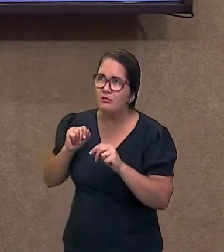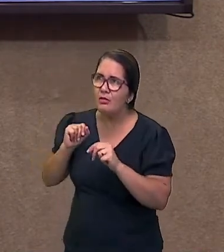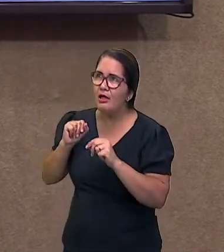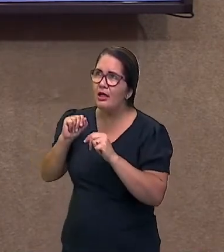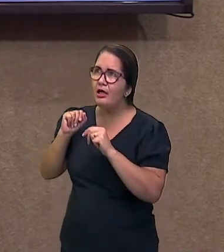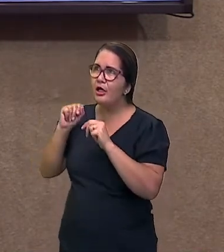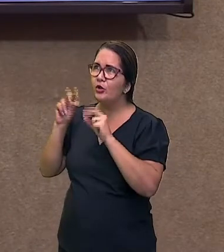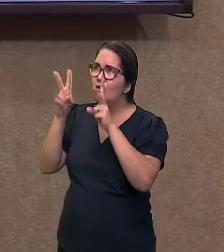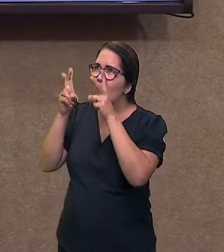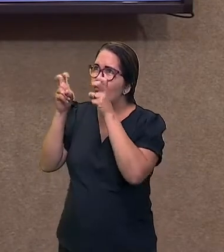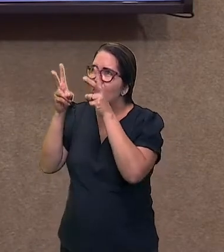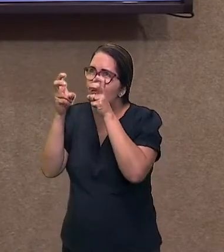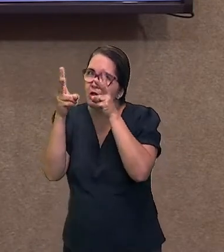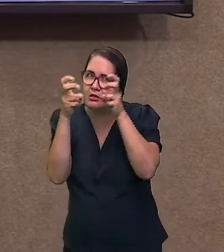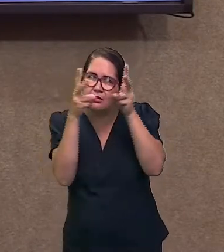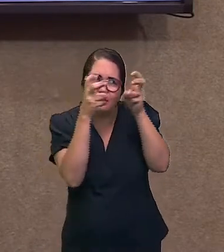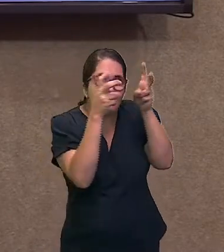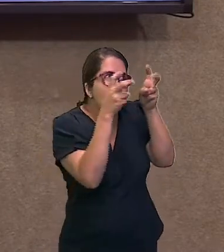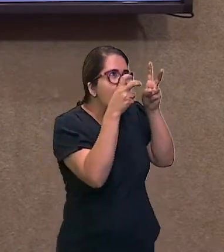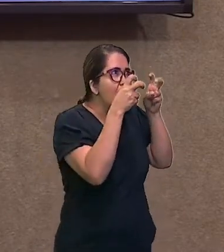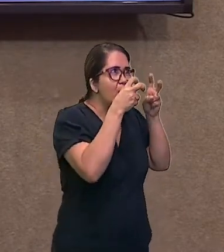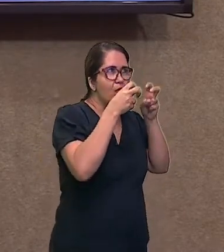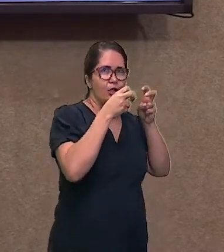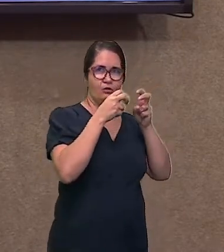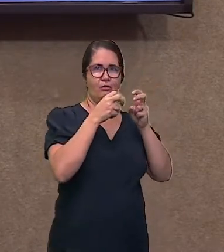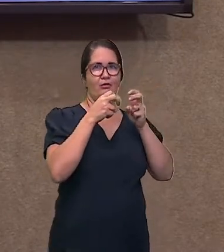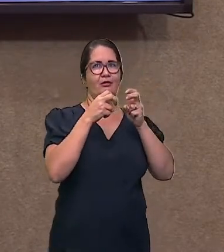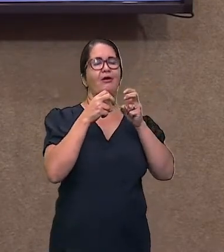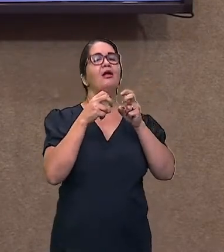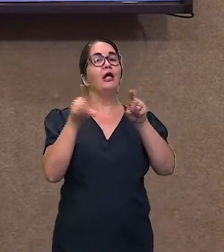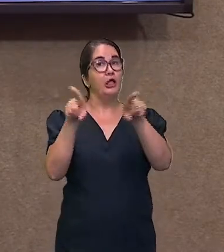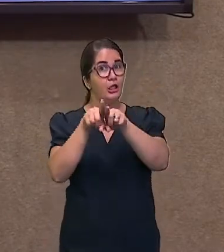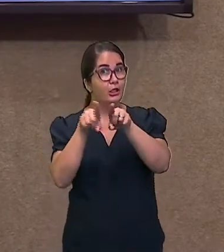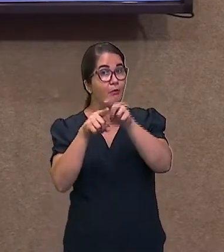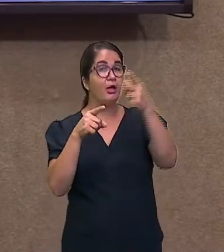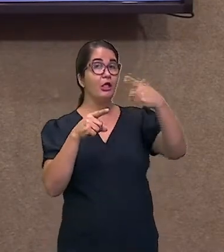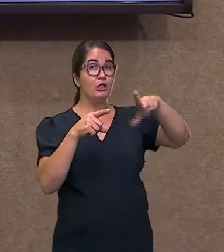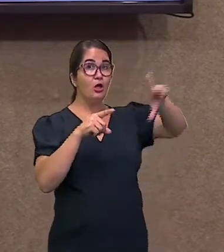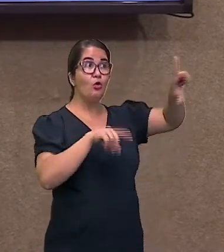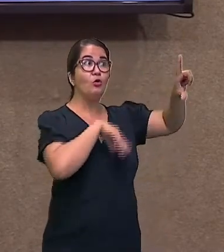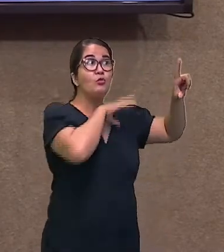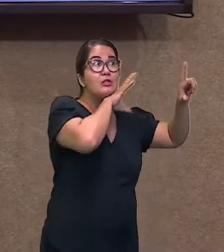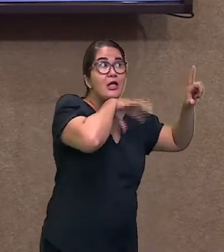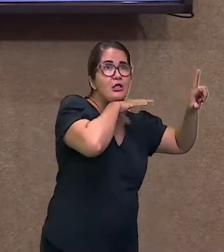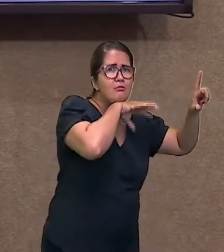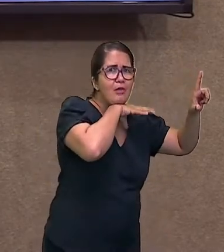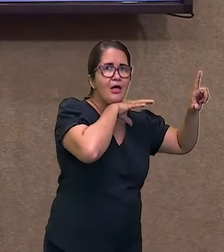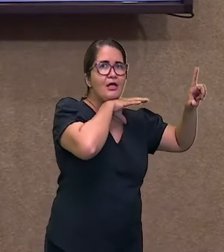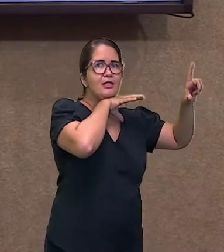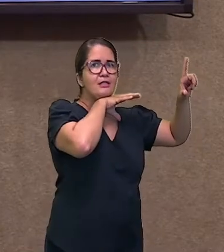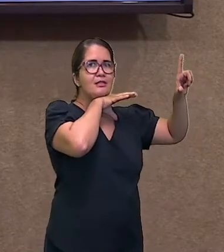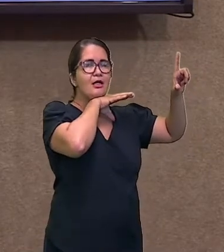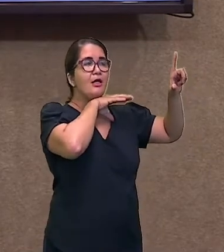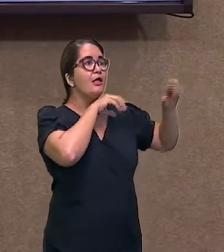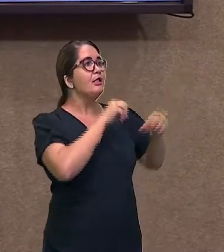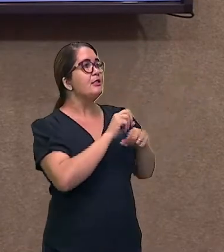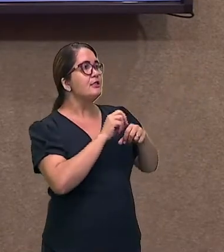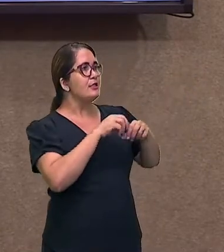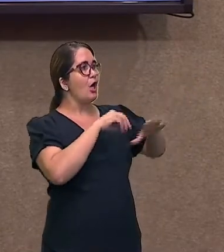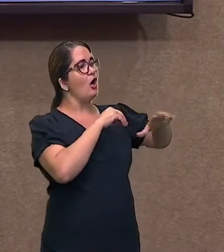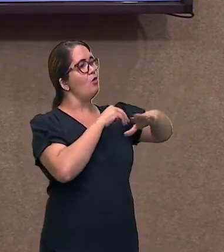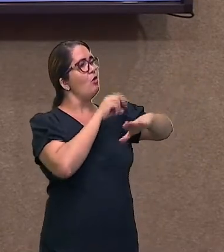outros animais que, durante o dia, estão caçando, estão interagindo. Eles estão entre si,